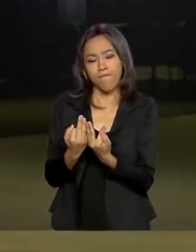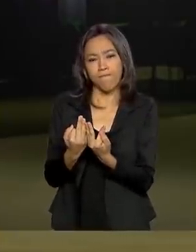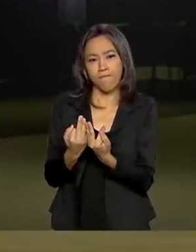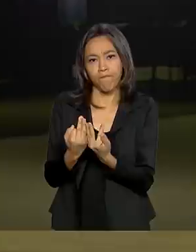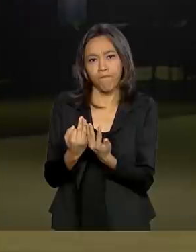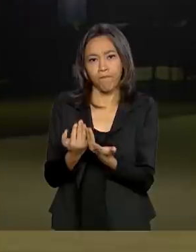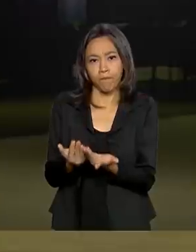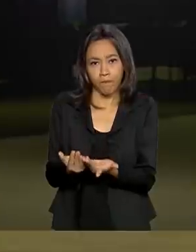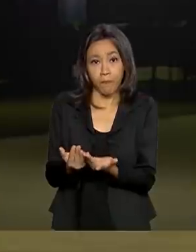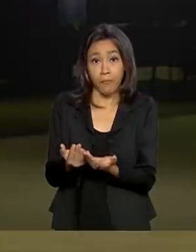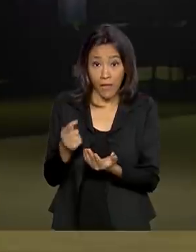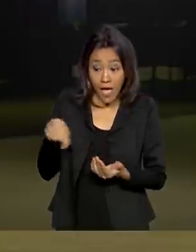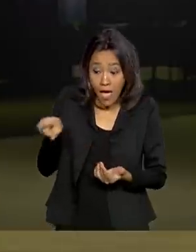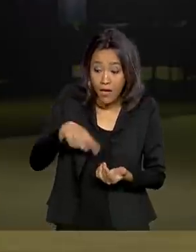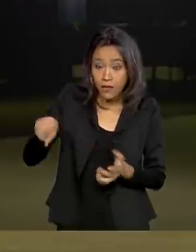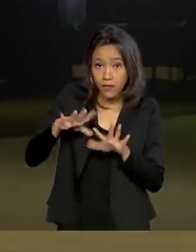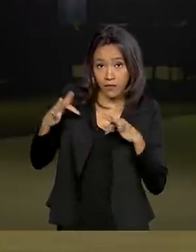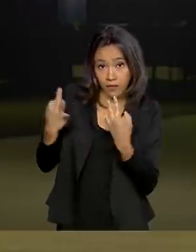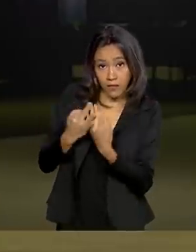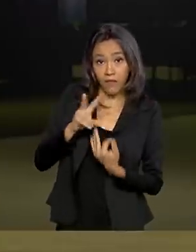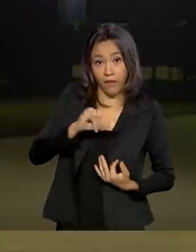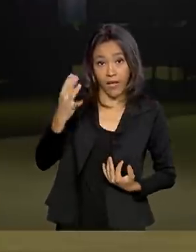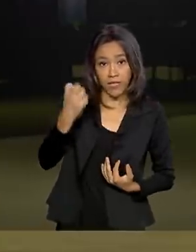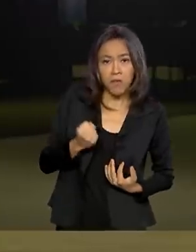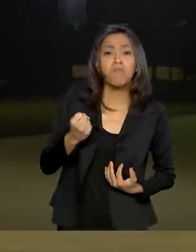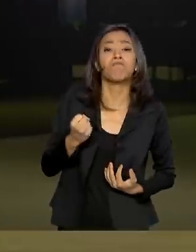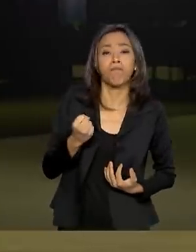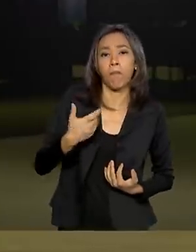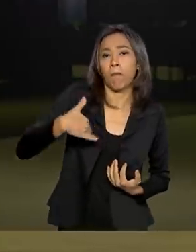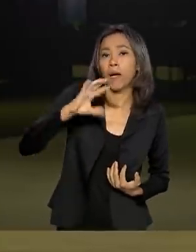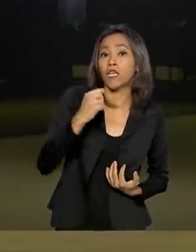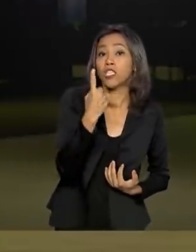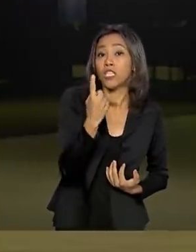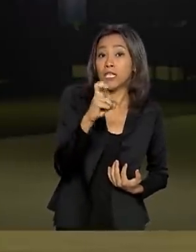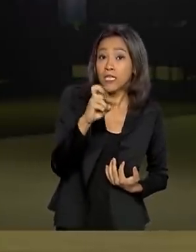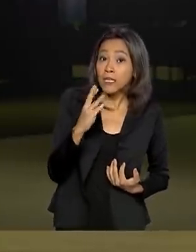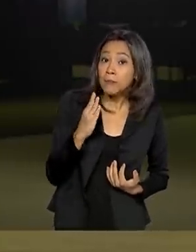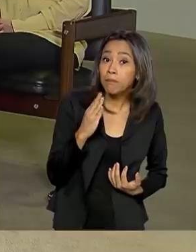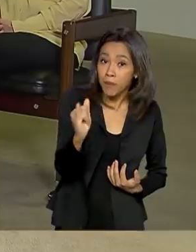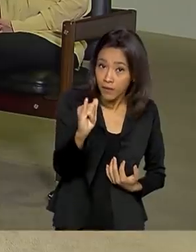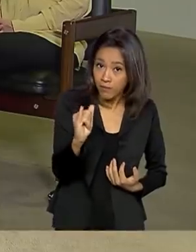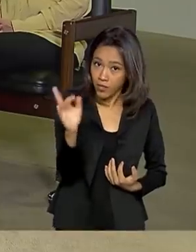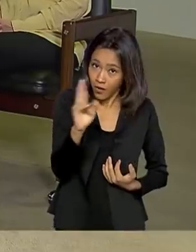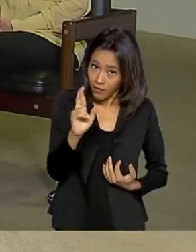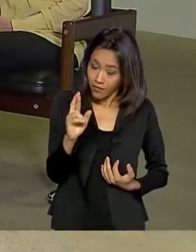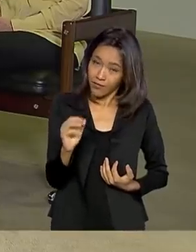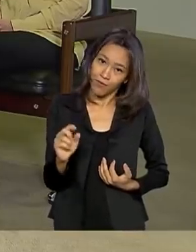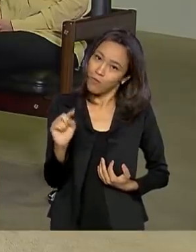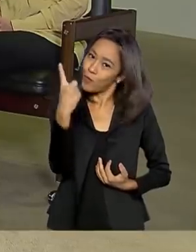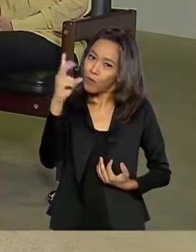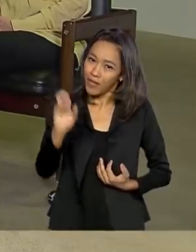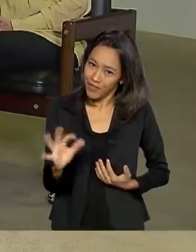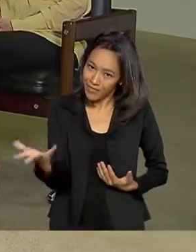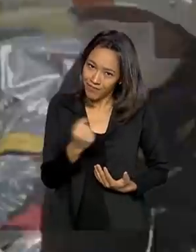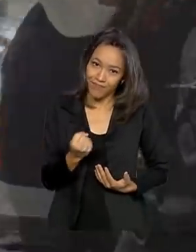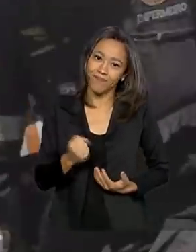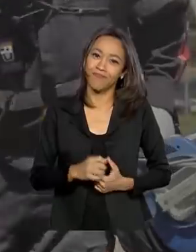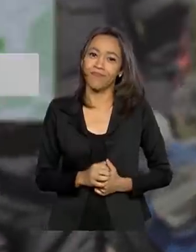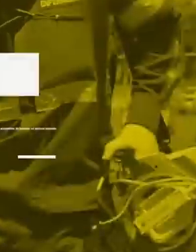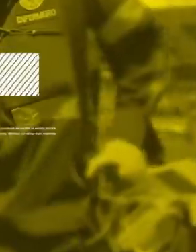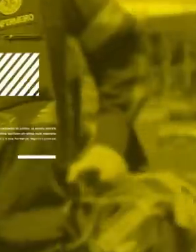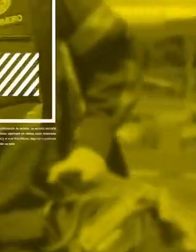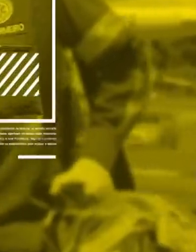que vão receber mais de 15 bilhões de reais de uma única vez. Tá certo, ministro, obrigada.